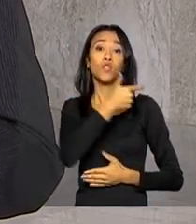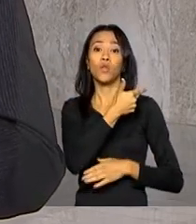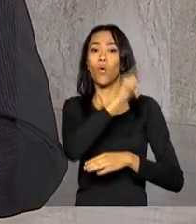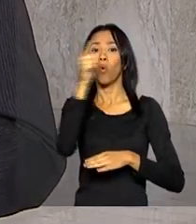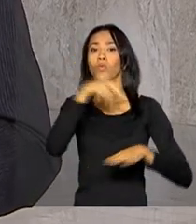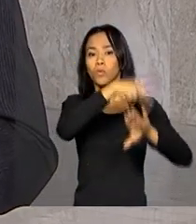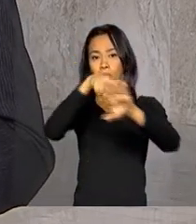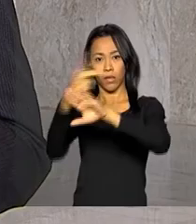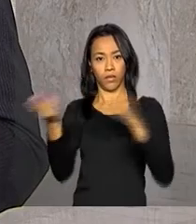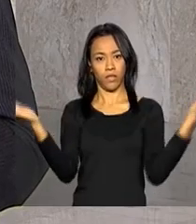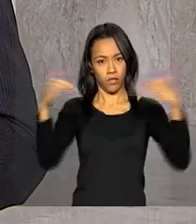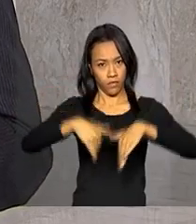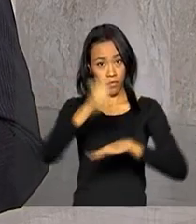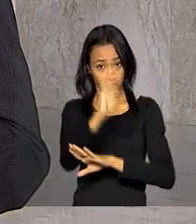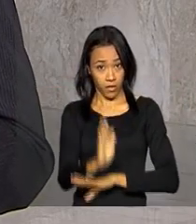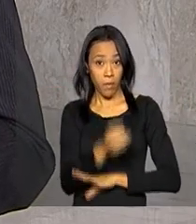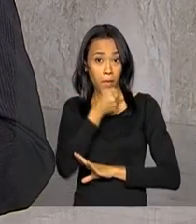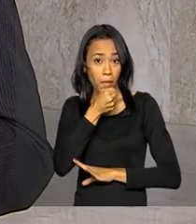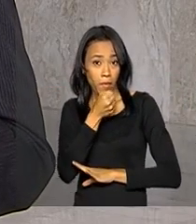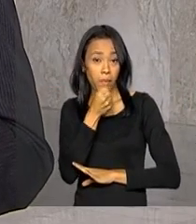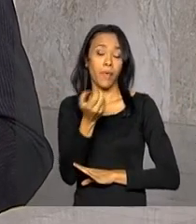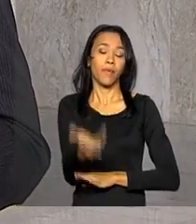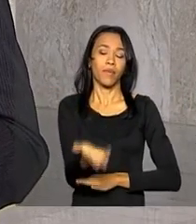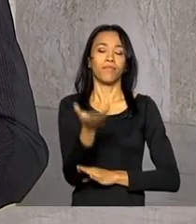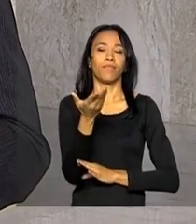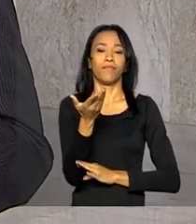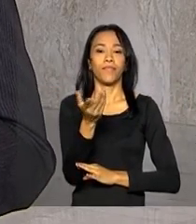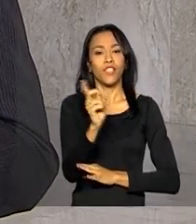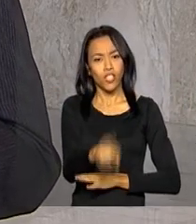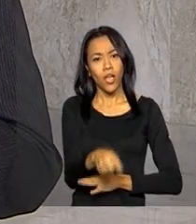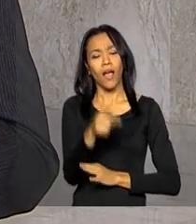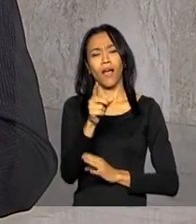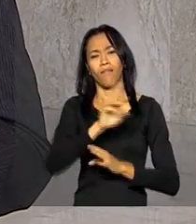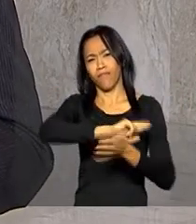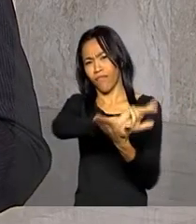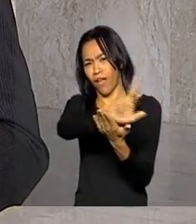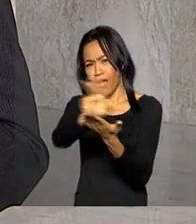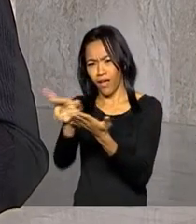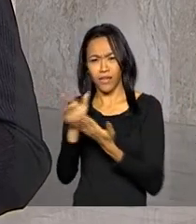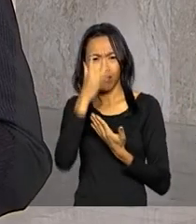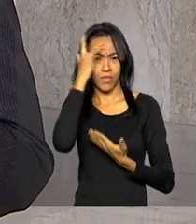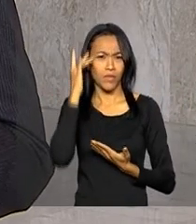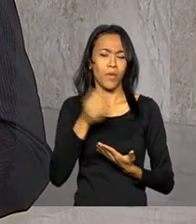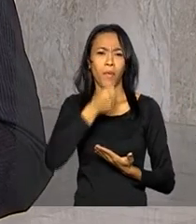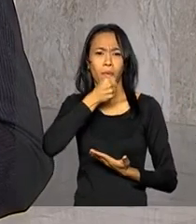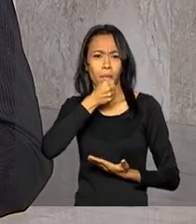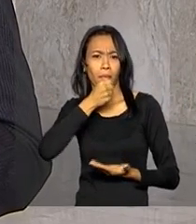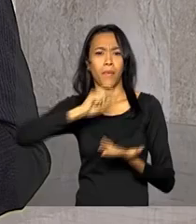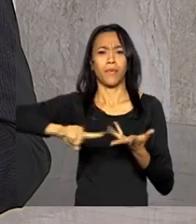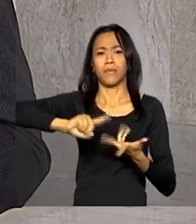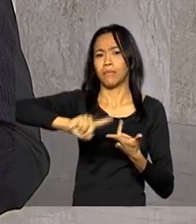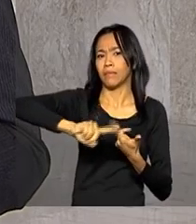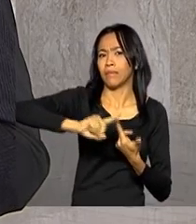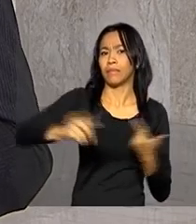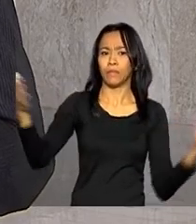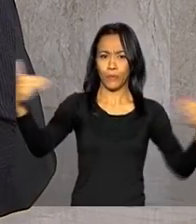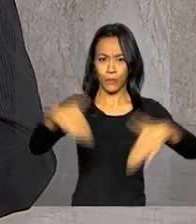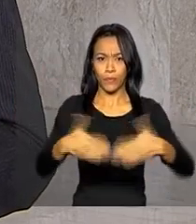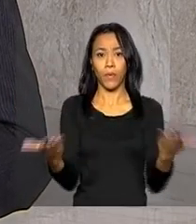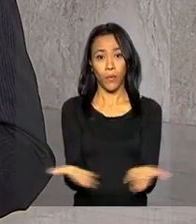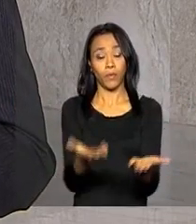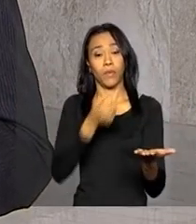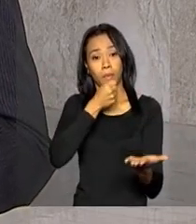conversa, uma entrevista com a imprensa internacional. Já há dezenas de jornalistas, de correspondentes por aqui, Daniele, para essa